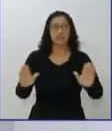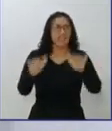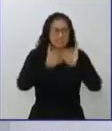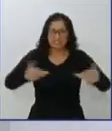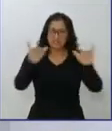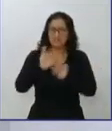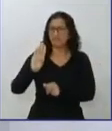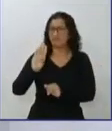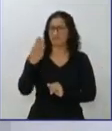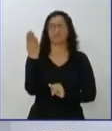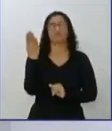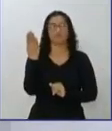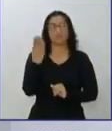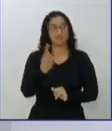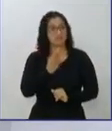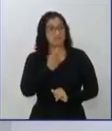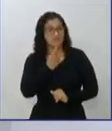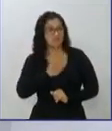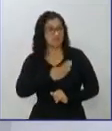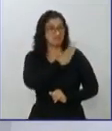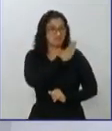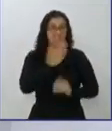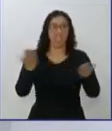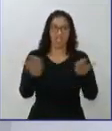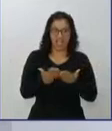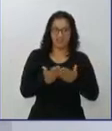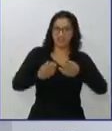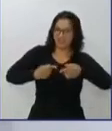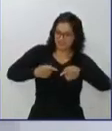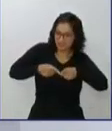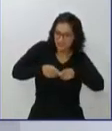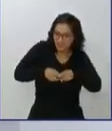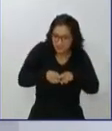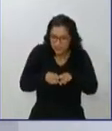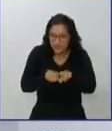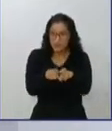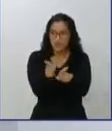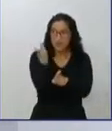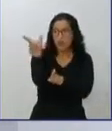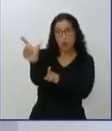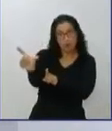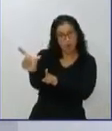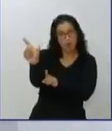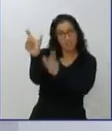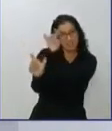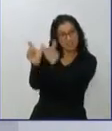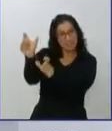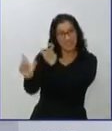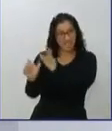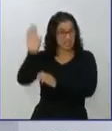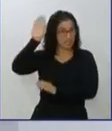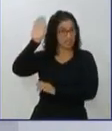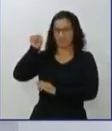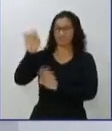Tatá, dizendo que o Capitão Contar está andando de mãos dadas com os outros candidatos que não foram para o segundo turno, isso é mentira.